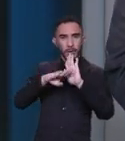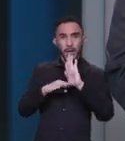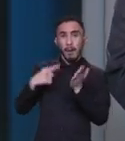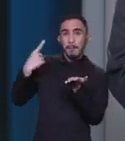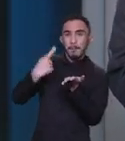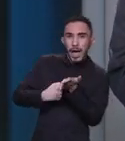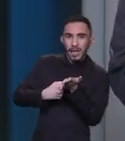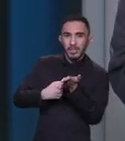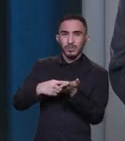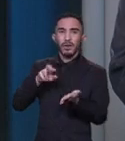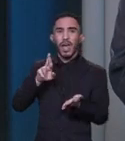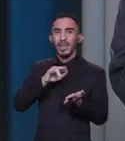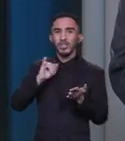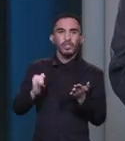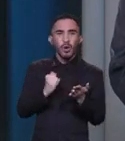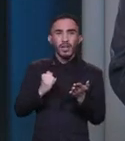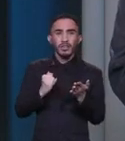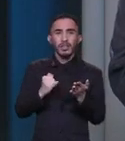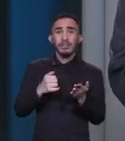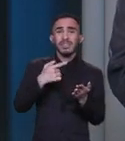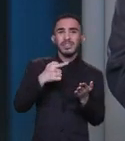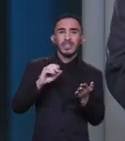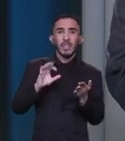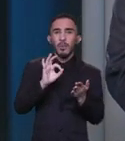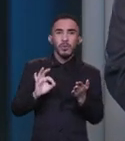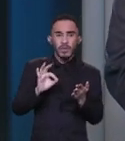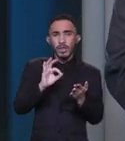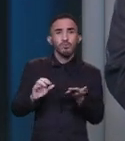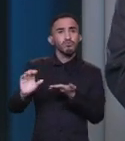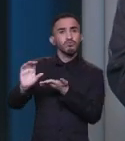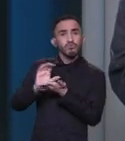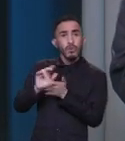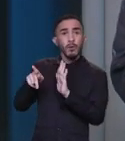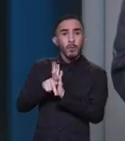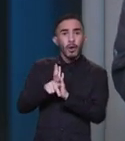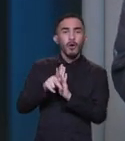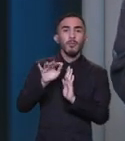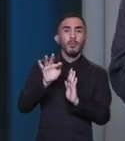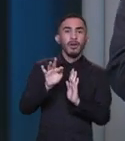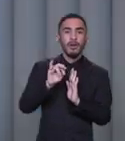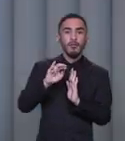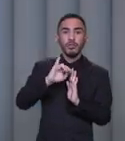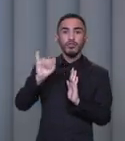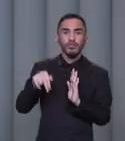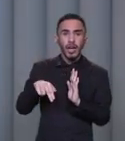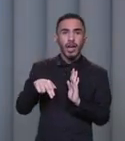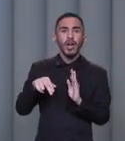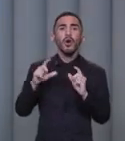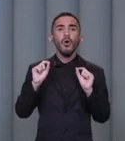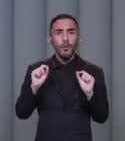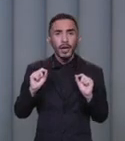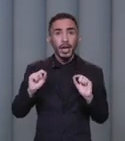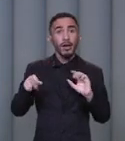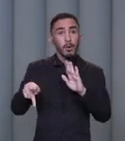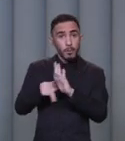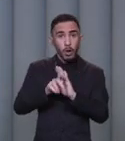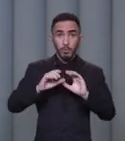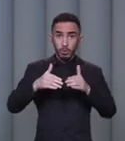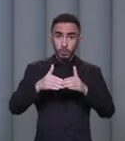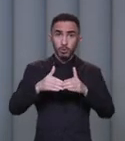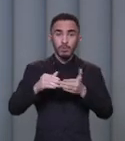70% dele foi um projeto que eu ganhei da Firjan, chamado Canteiro de Obras, onde a Firjan colocou para o